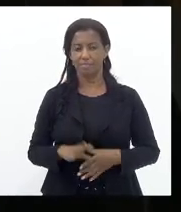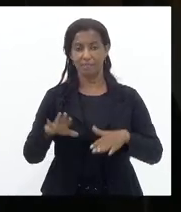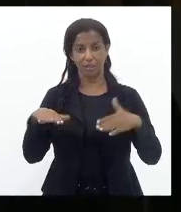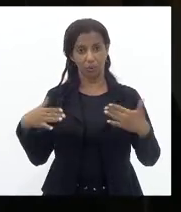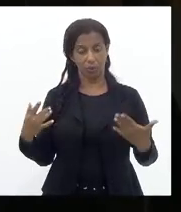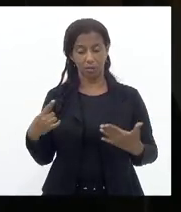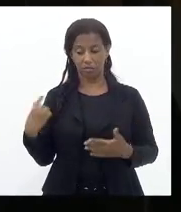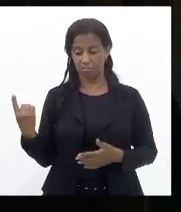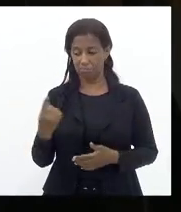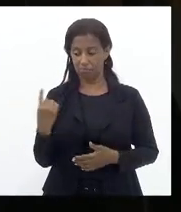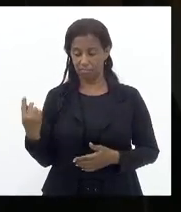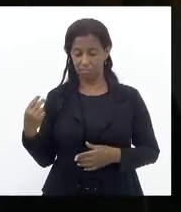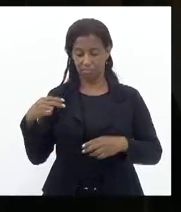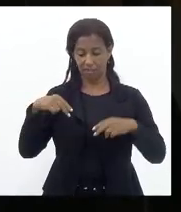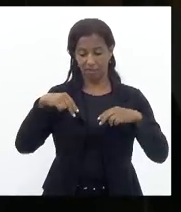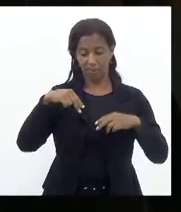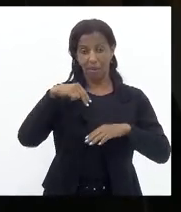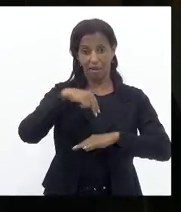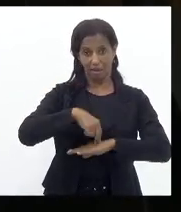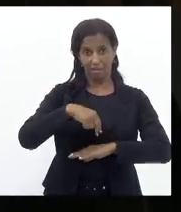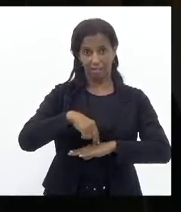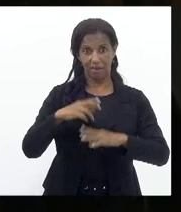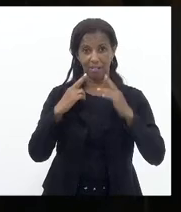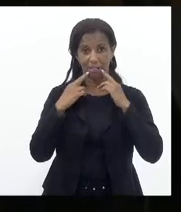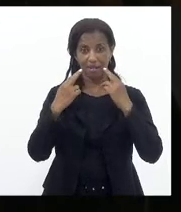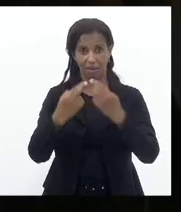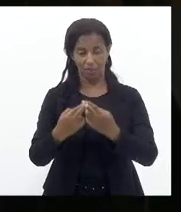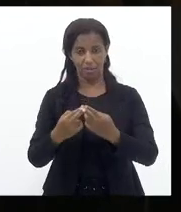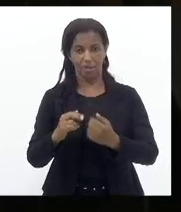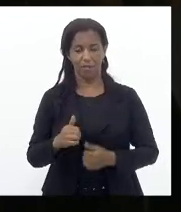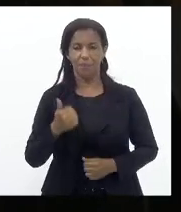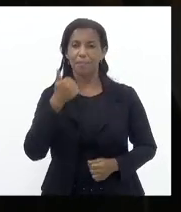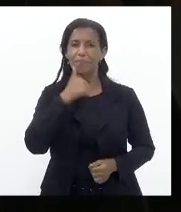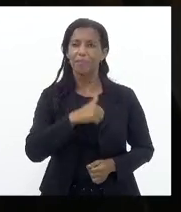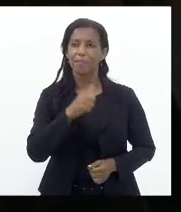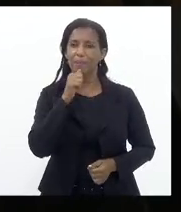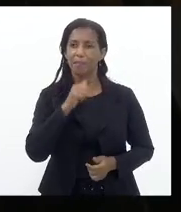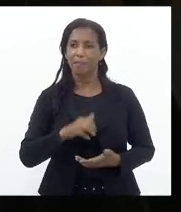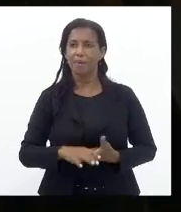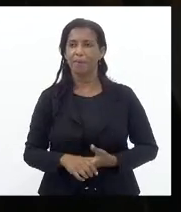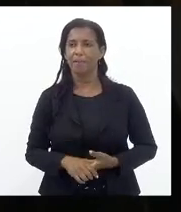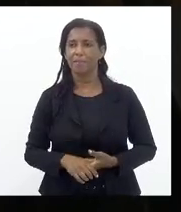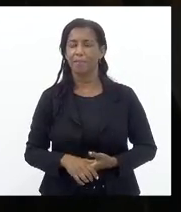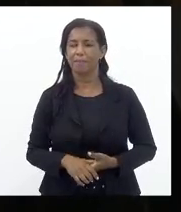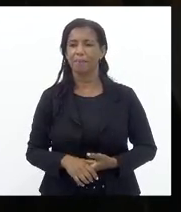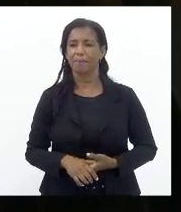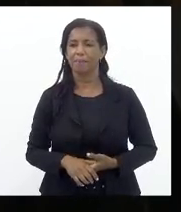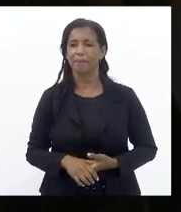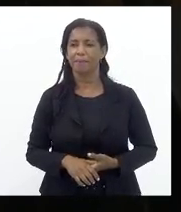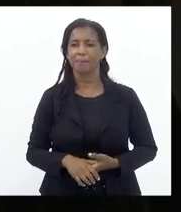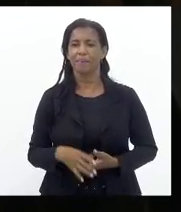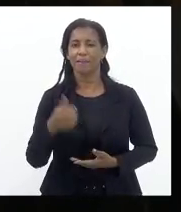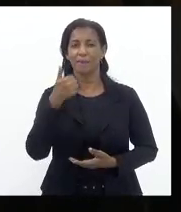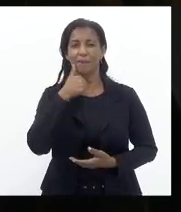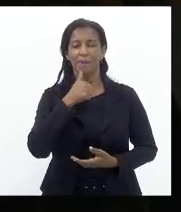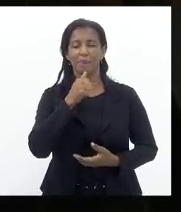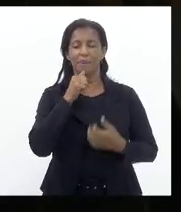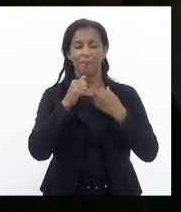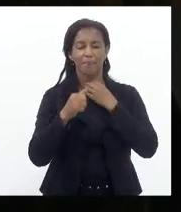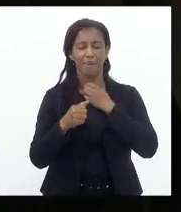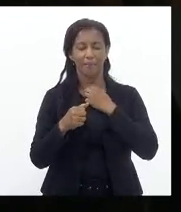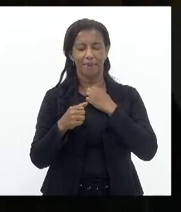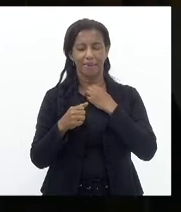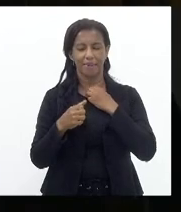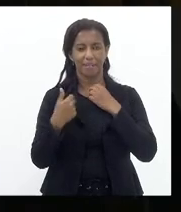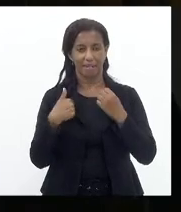Aqui Em sessão plenária Minha mãe Minha querida mãe Para quem eu mando Aqui